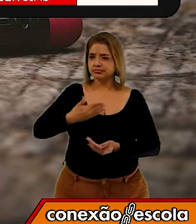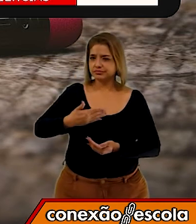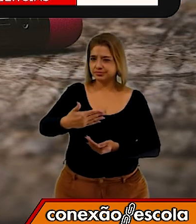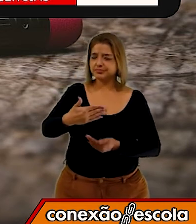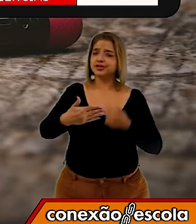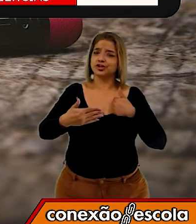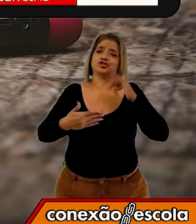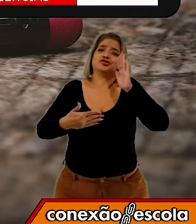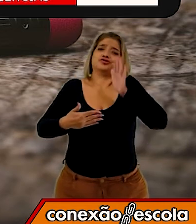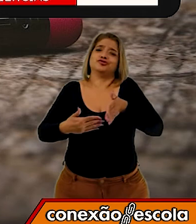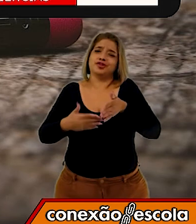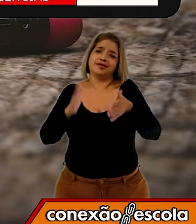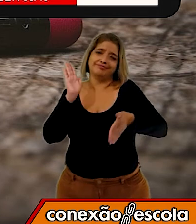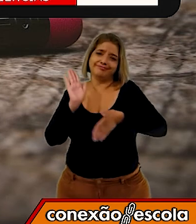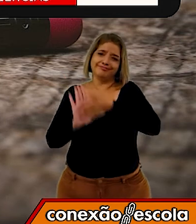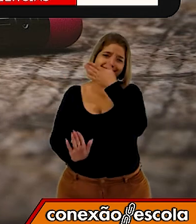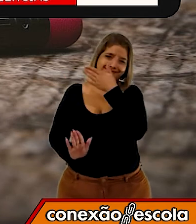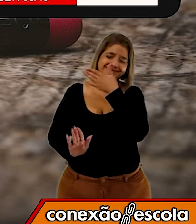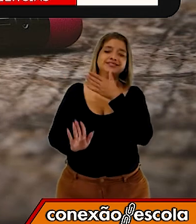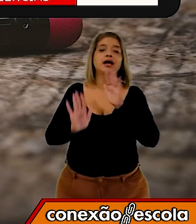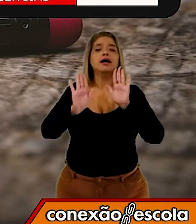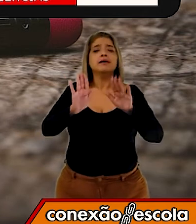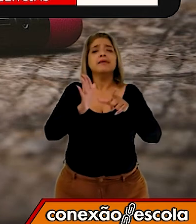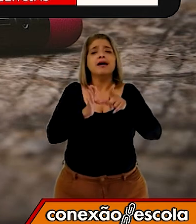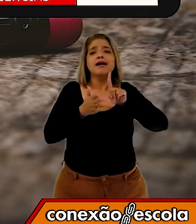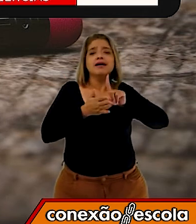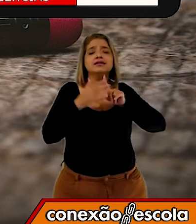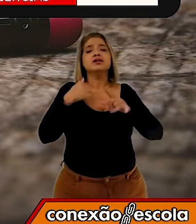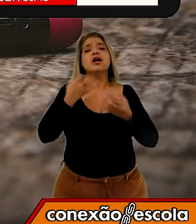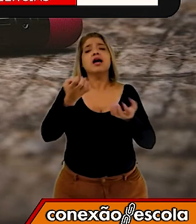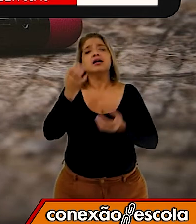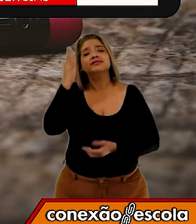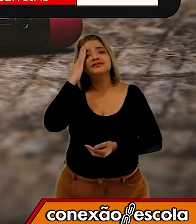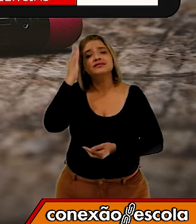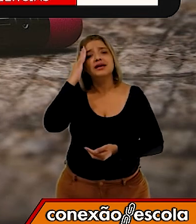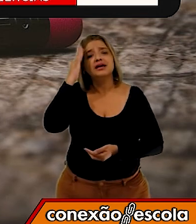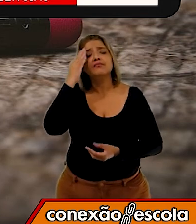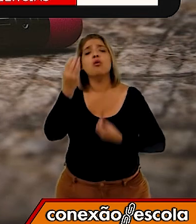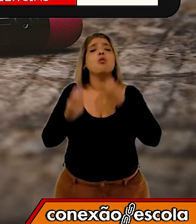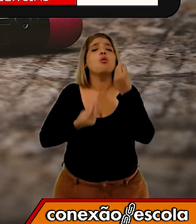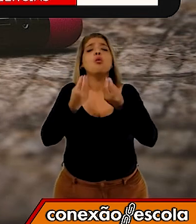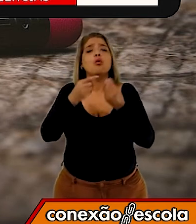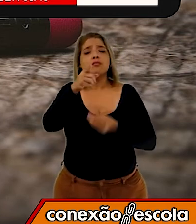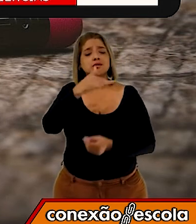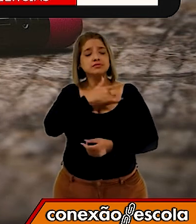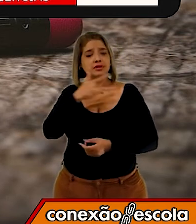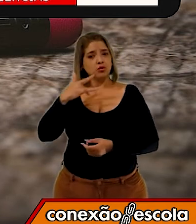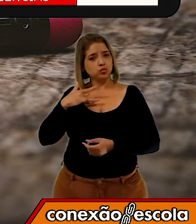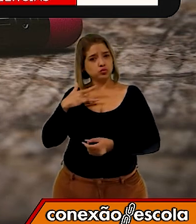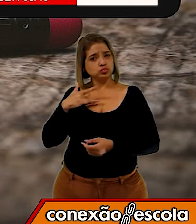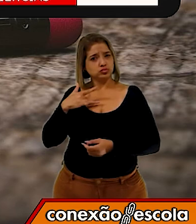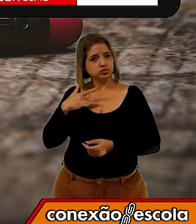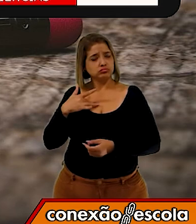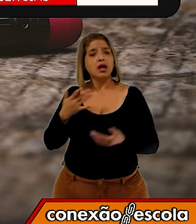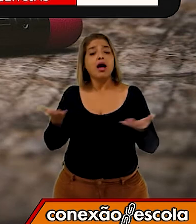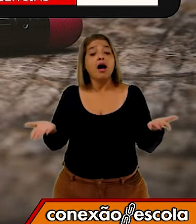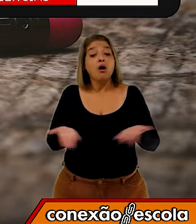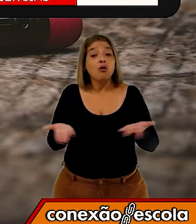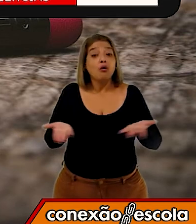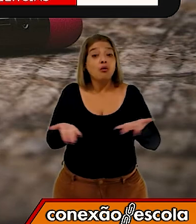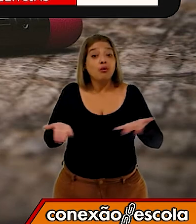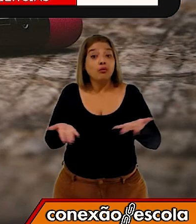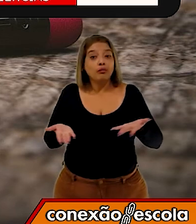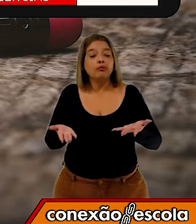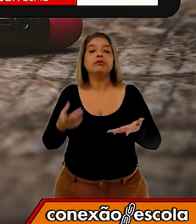eu já estou indo embora. Mas antes eu quero saber, como que está a sua saúde? Nessa época